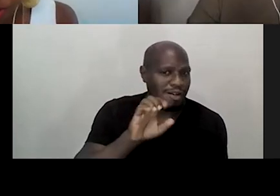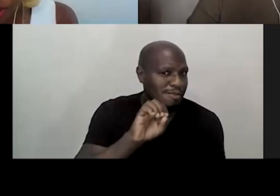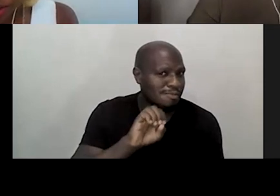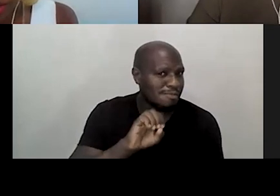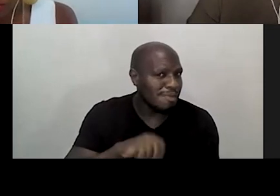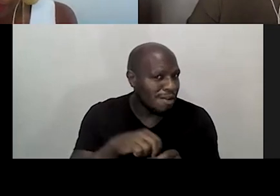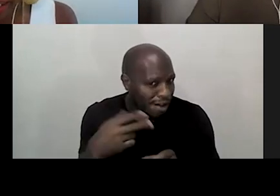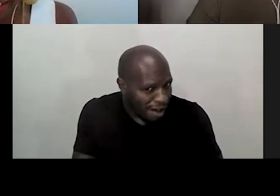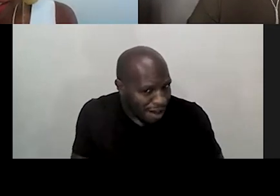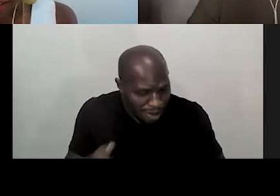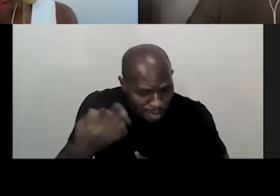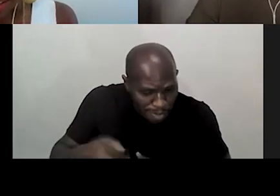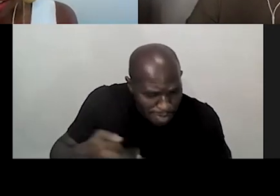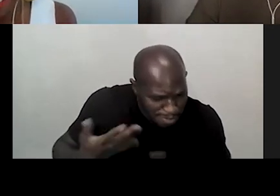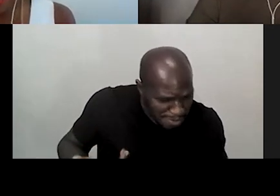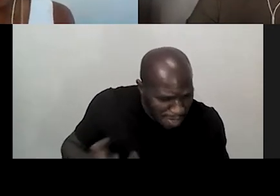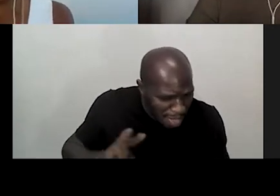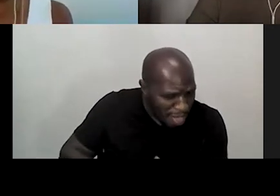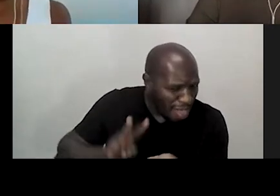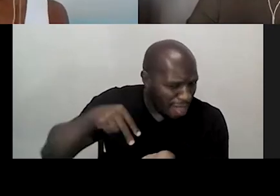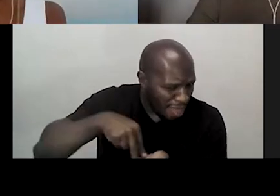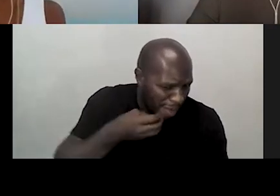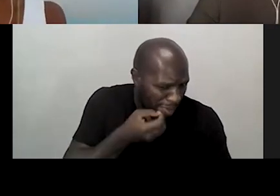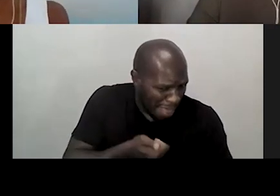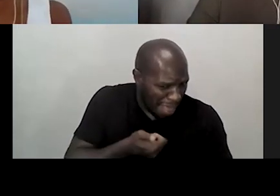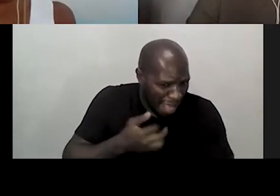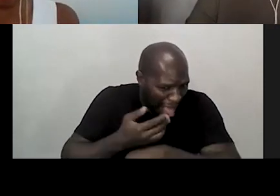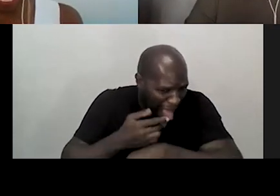machucou? Está tudo bem? Nem ralou nada.